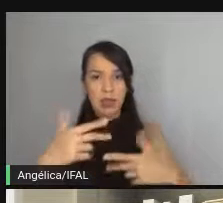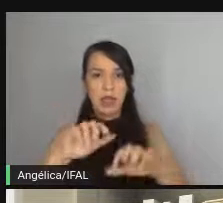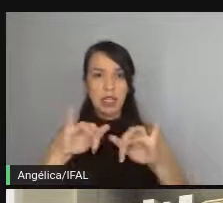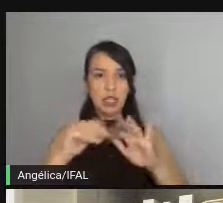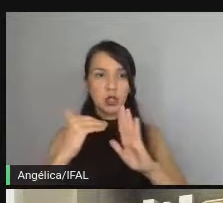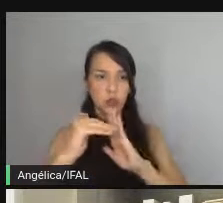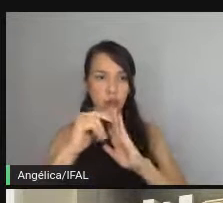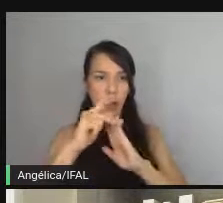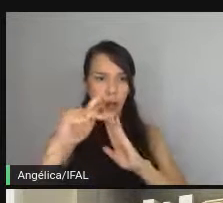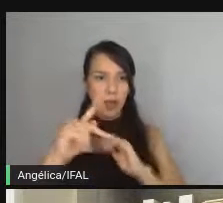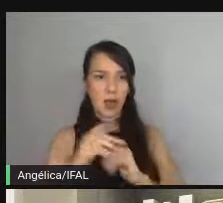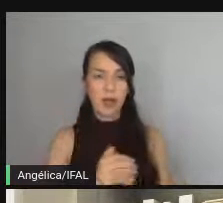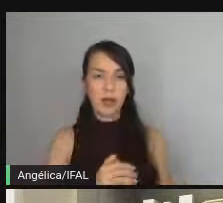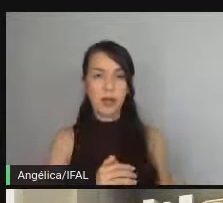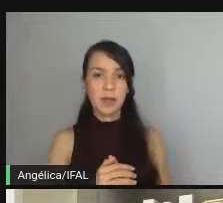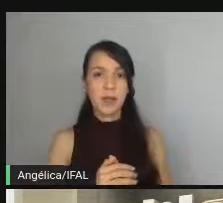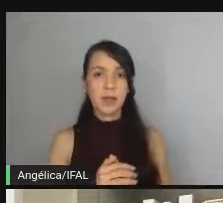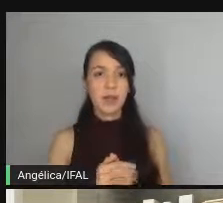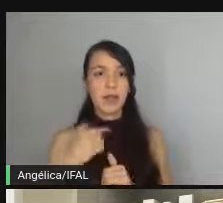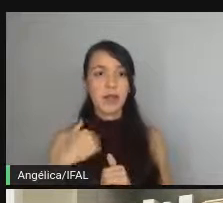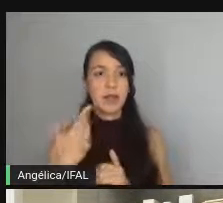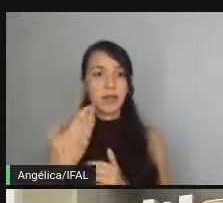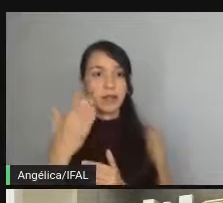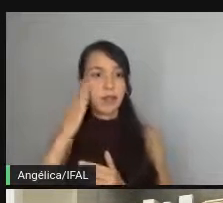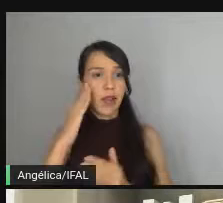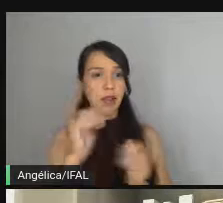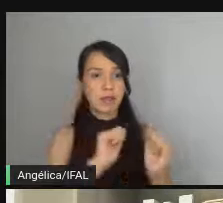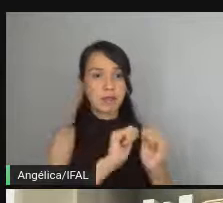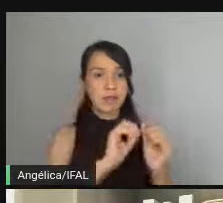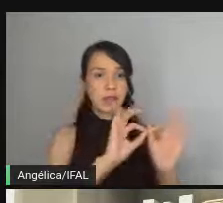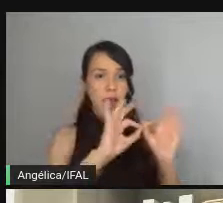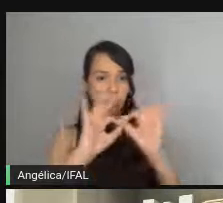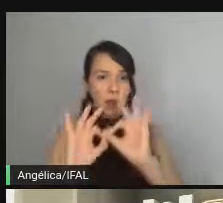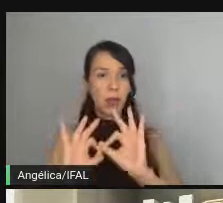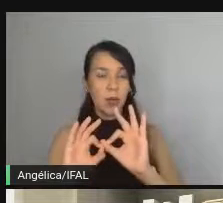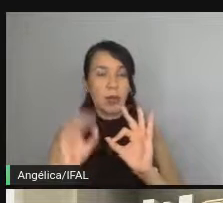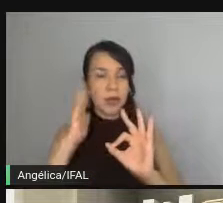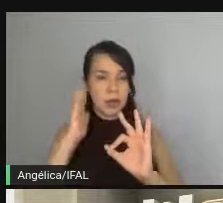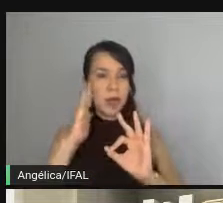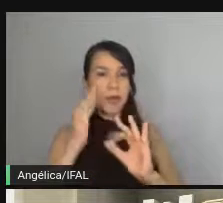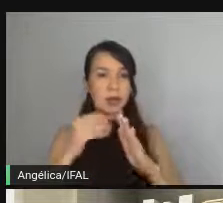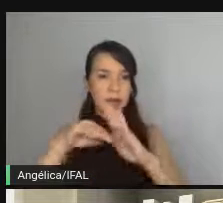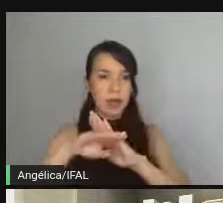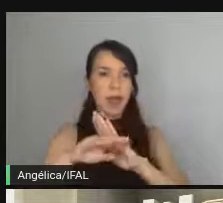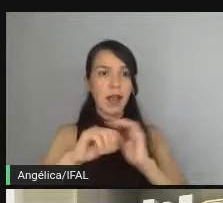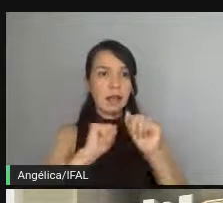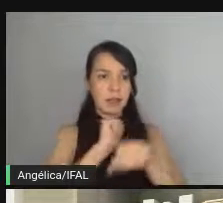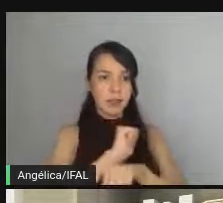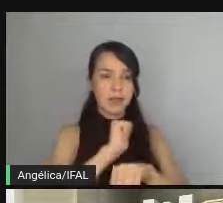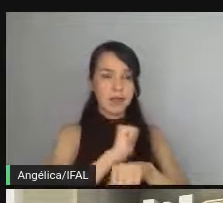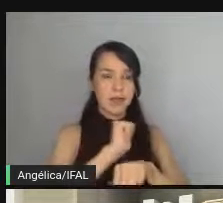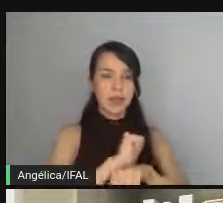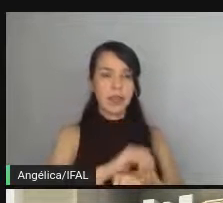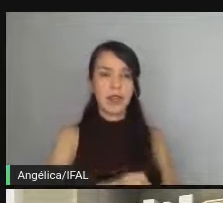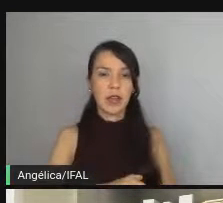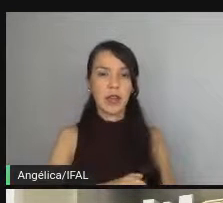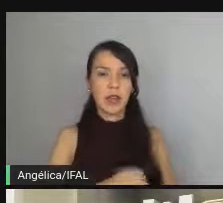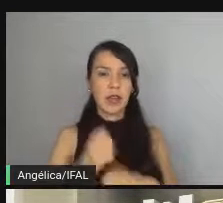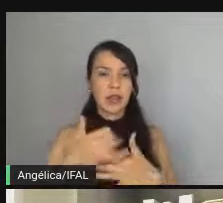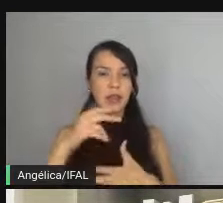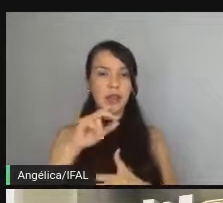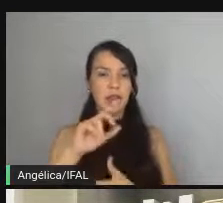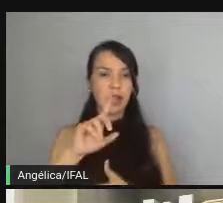aqui o e-mail para você não deixar de ficar de fora já para entrar na lista de espera e aí como o Fari